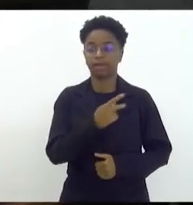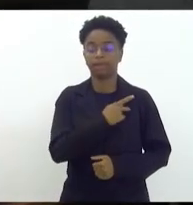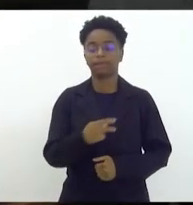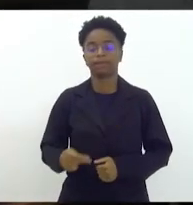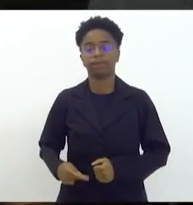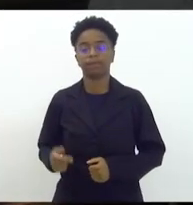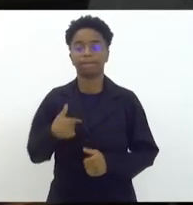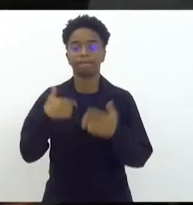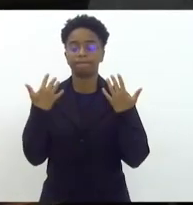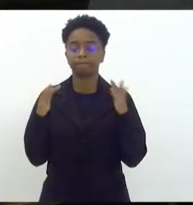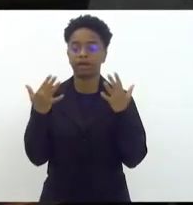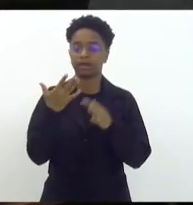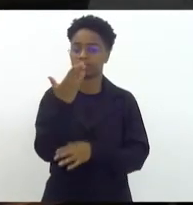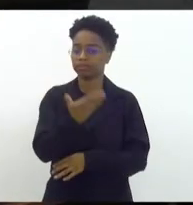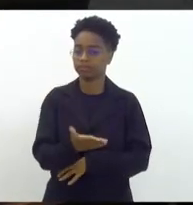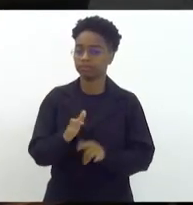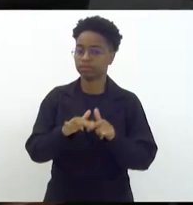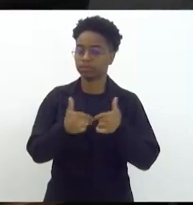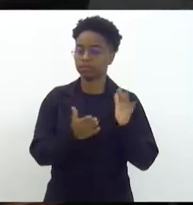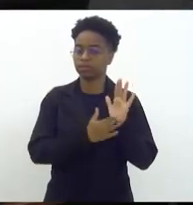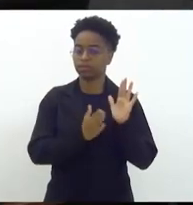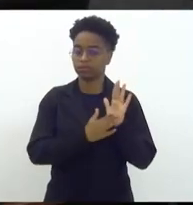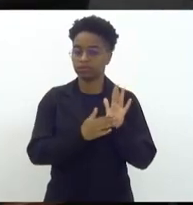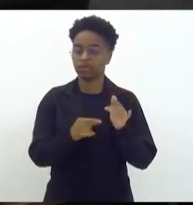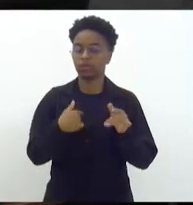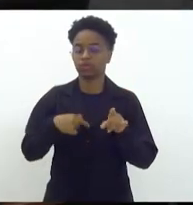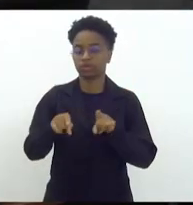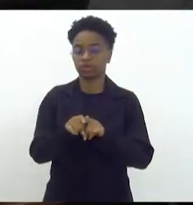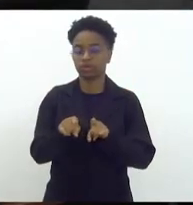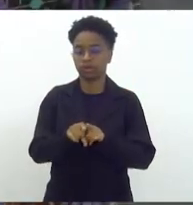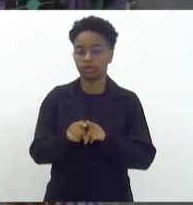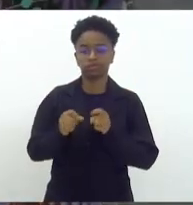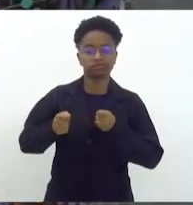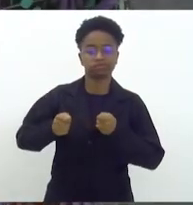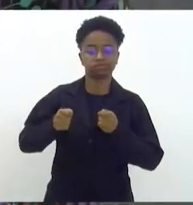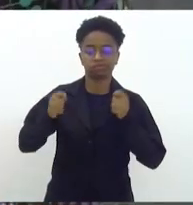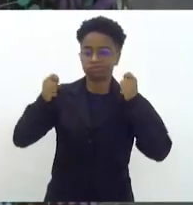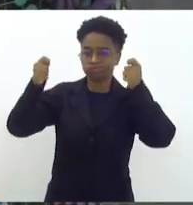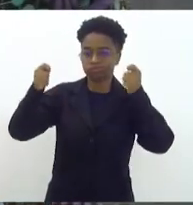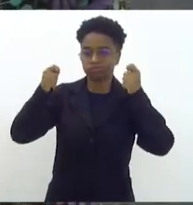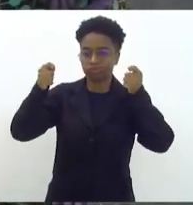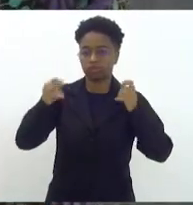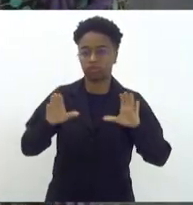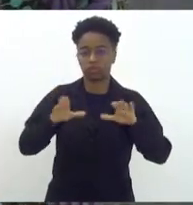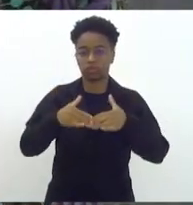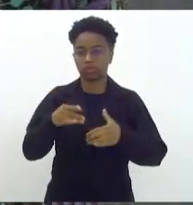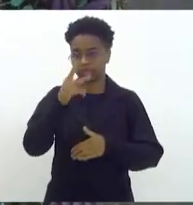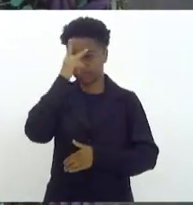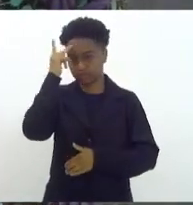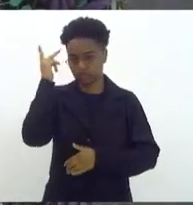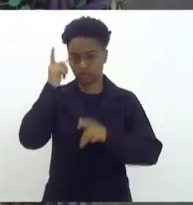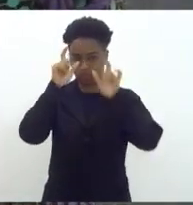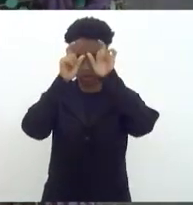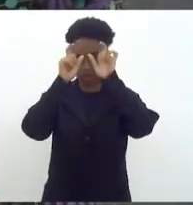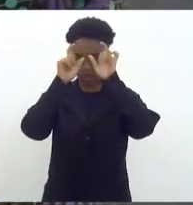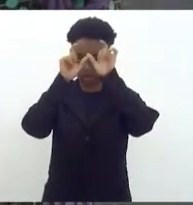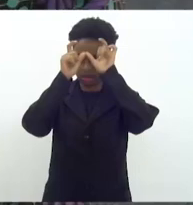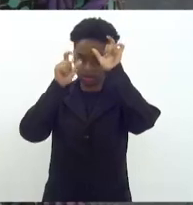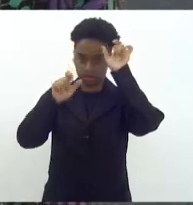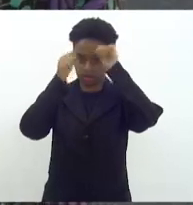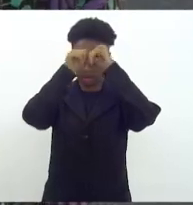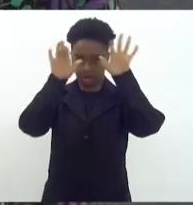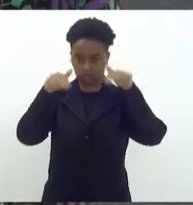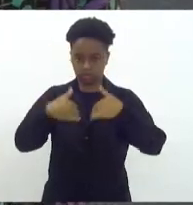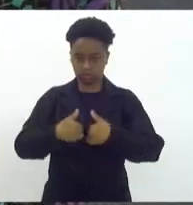parabenizar a Vossa Excelência por essa proposição. Eu também sou um militante da causa das pessoas com transtorno do espectro autista.